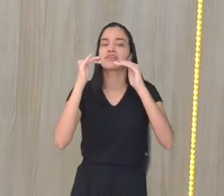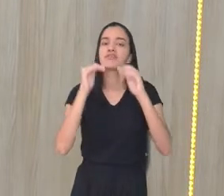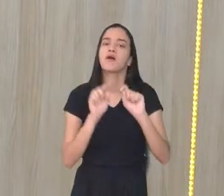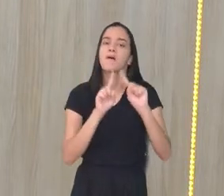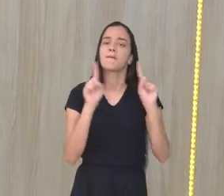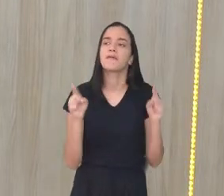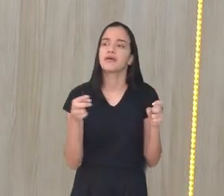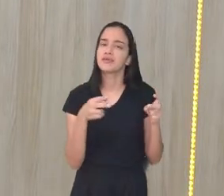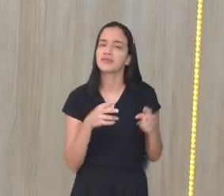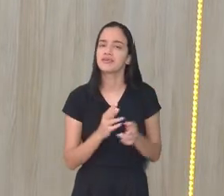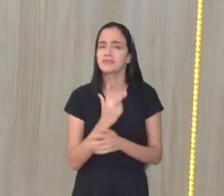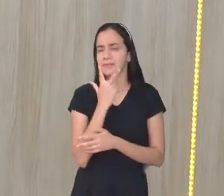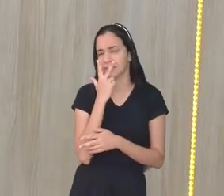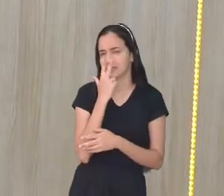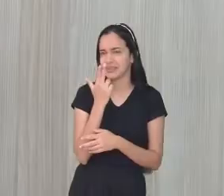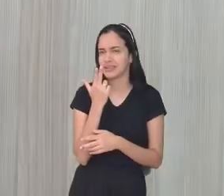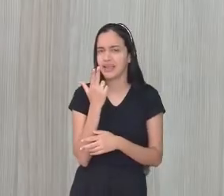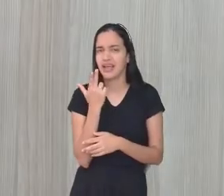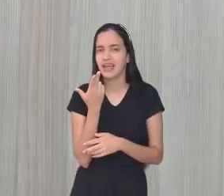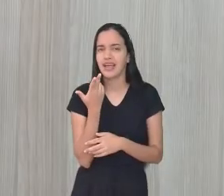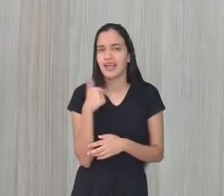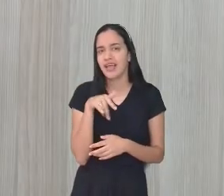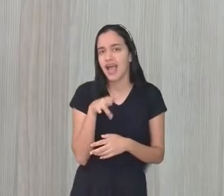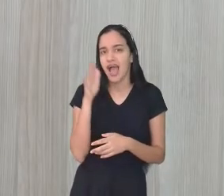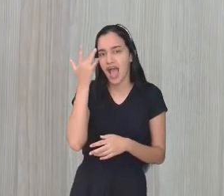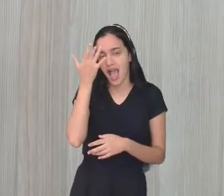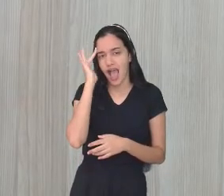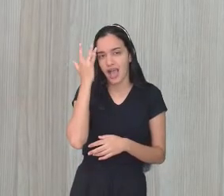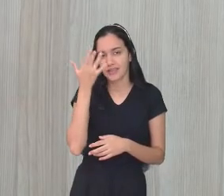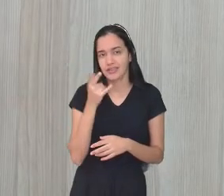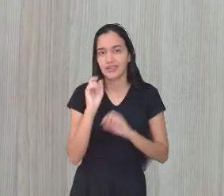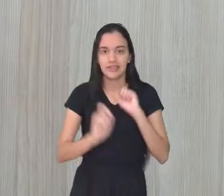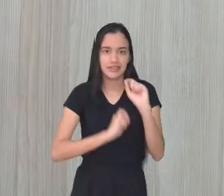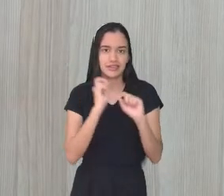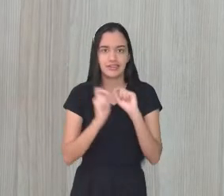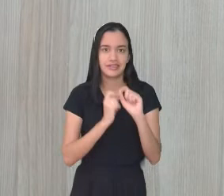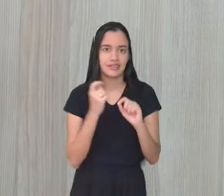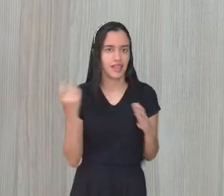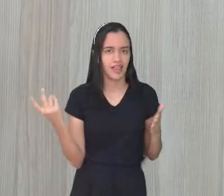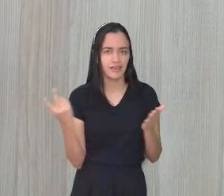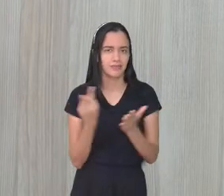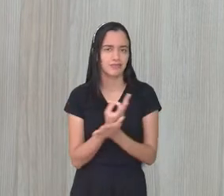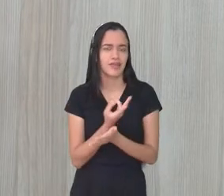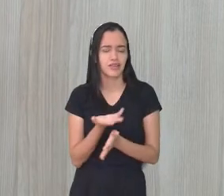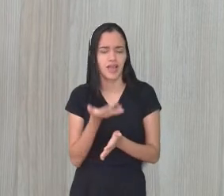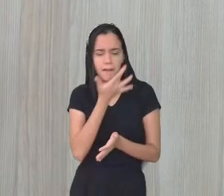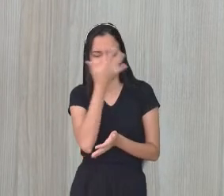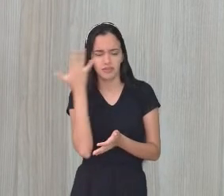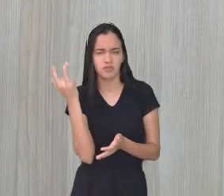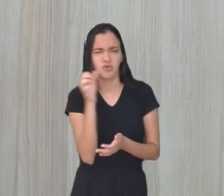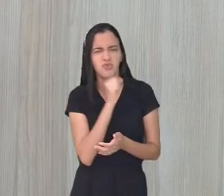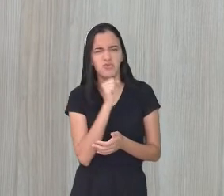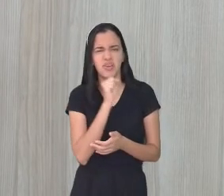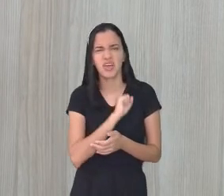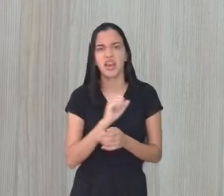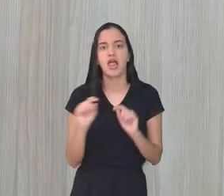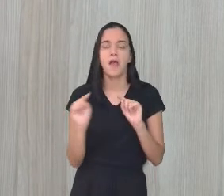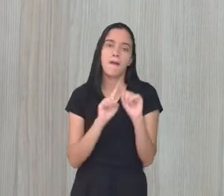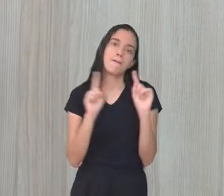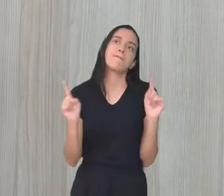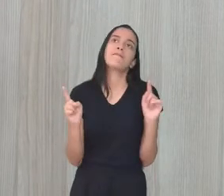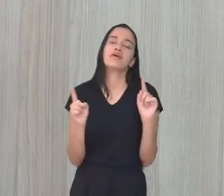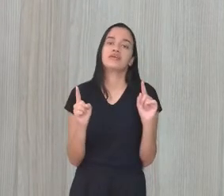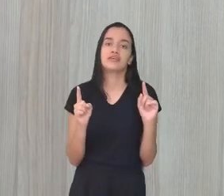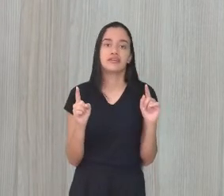caiu em desuso. Muita gente acha que é um etarismo, né? Gratuito, assim, de que você está presumindo que a pessoa é mais velha. Mas eu acho que é mais uma questão